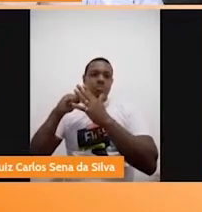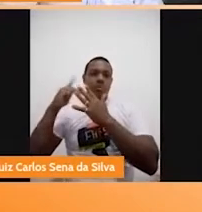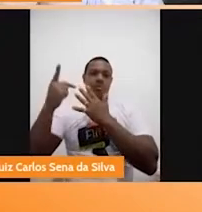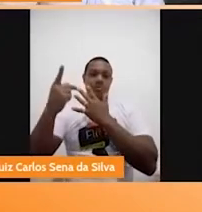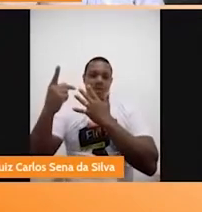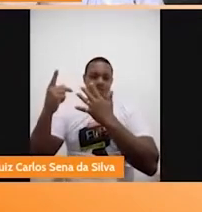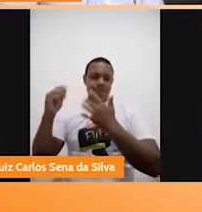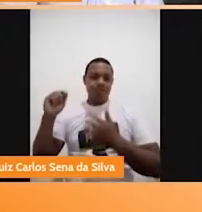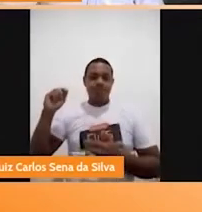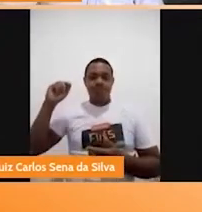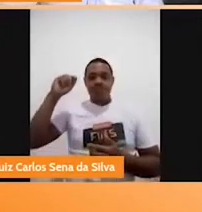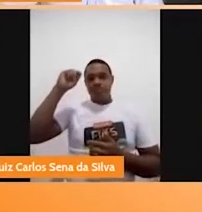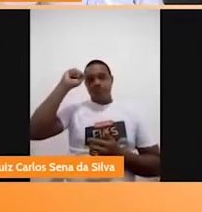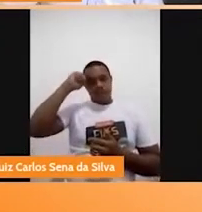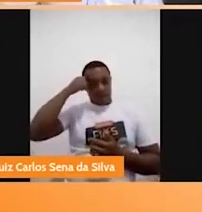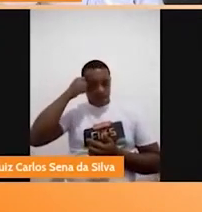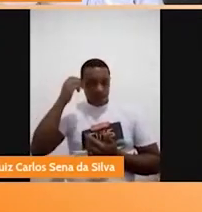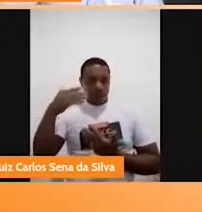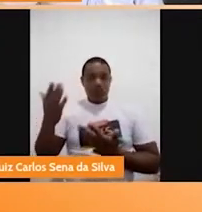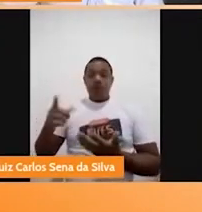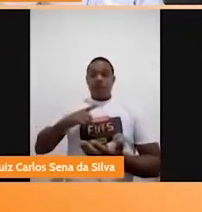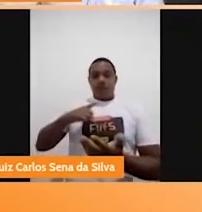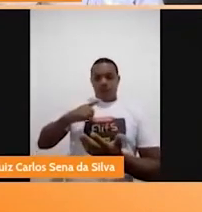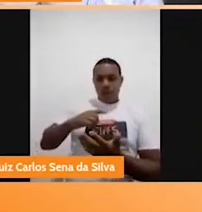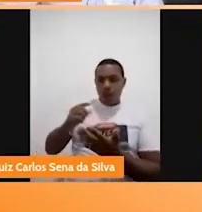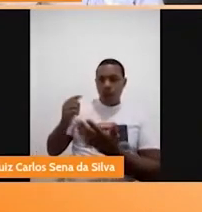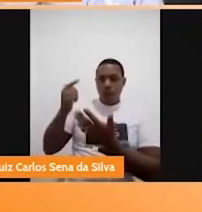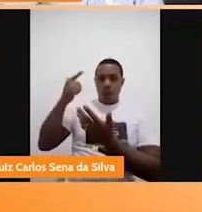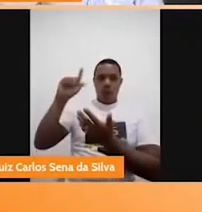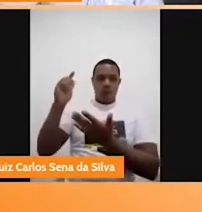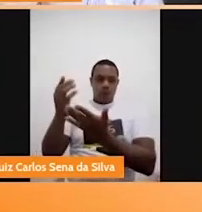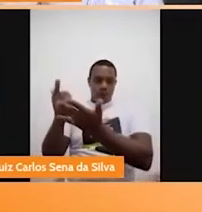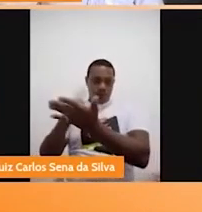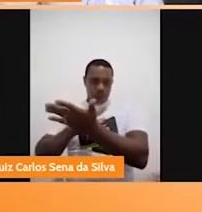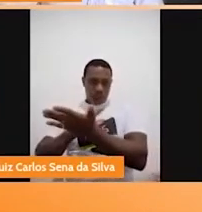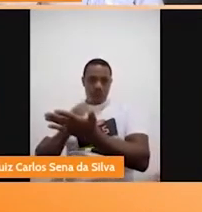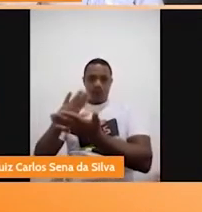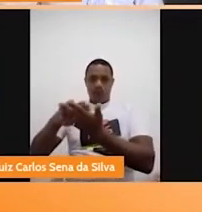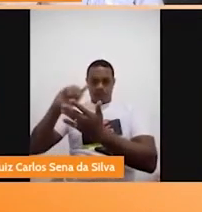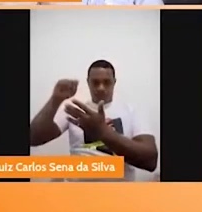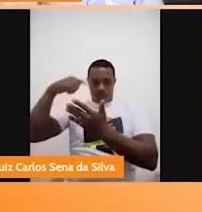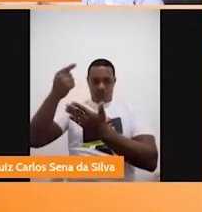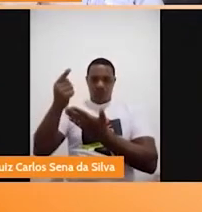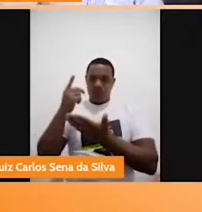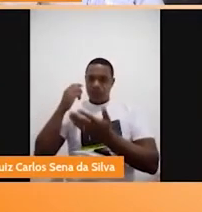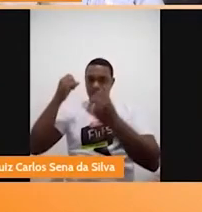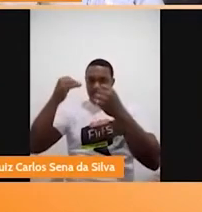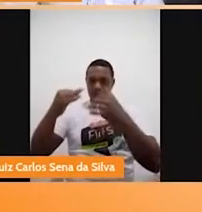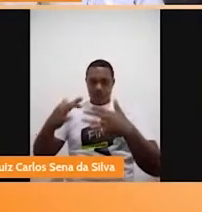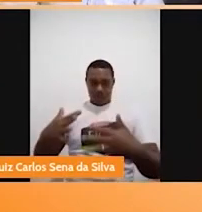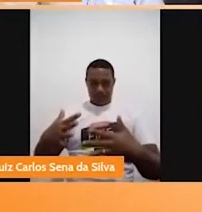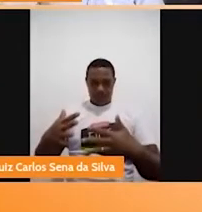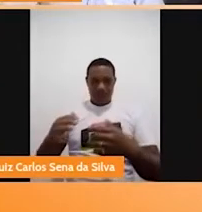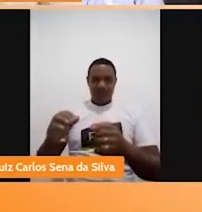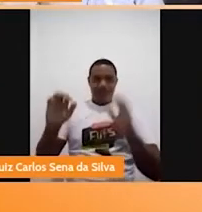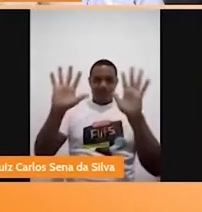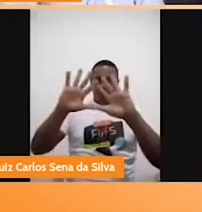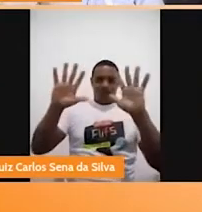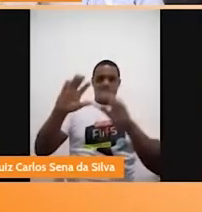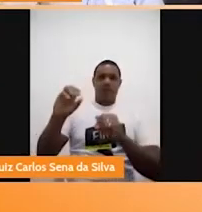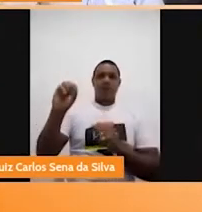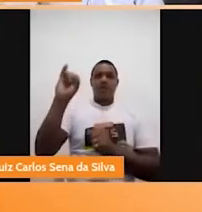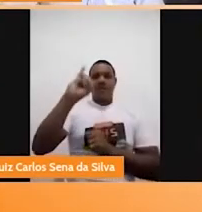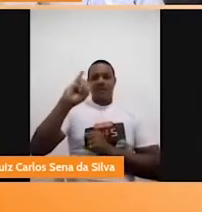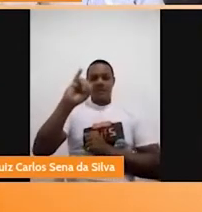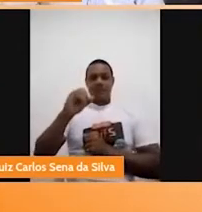falar também daqui a pouco, também traz personagens negros. Eu acho que isso é importante. As crianças... Ó, Luiz entrou aqui. Viu, Ricardo? Luiz Carlos